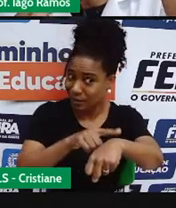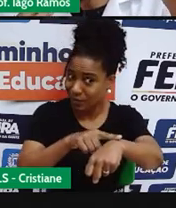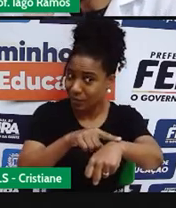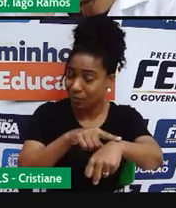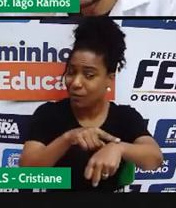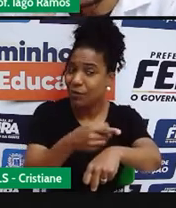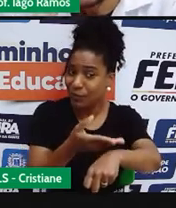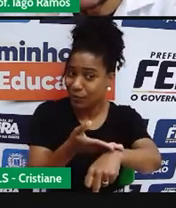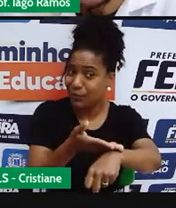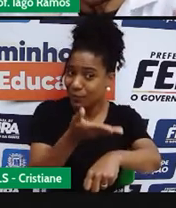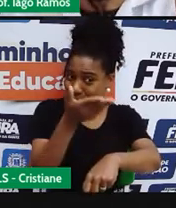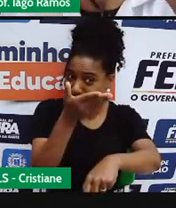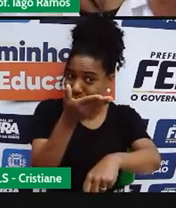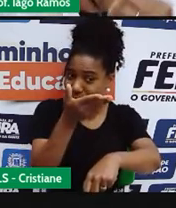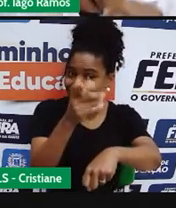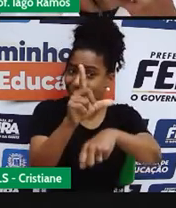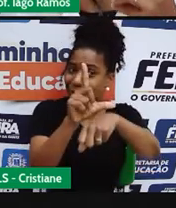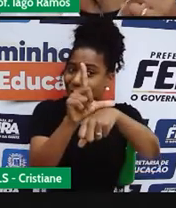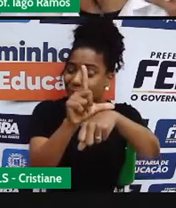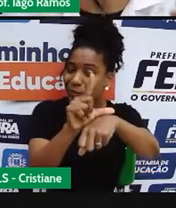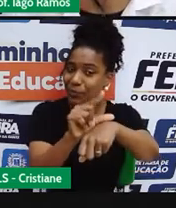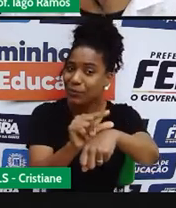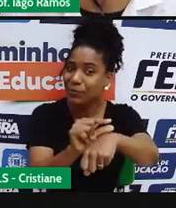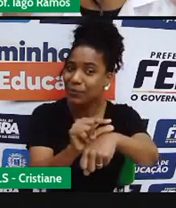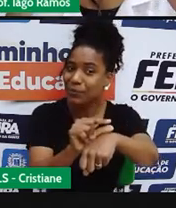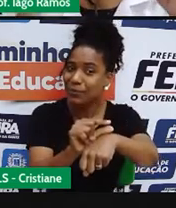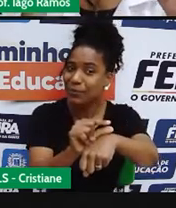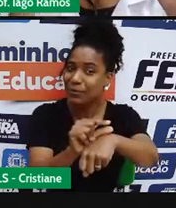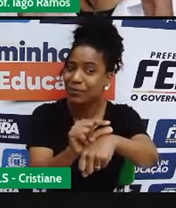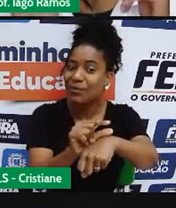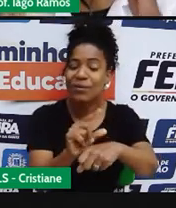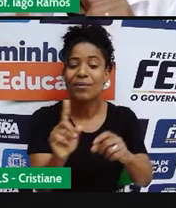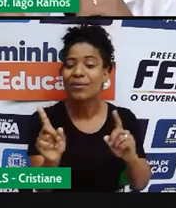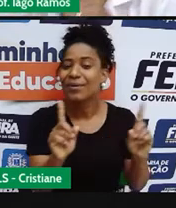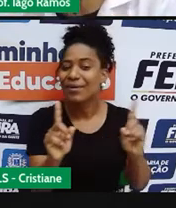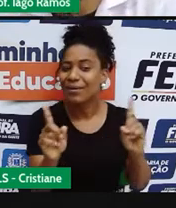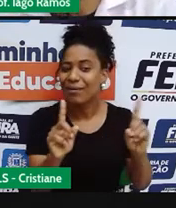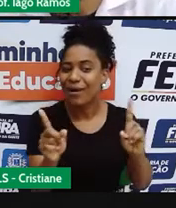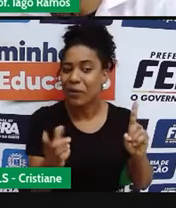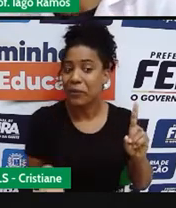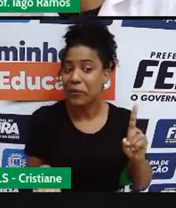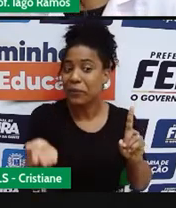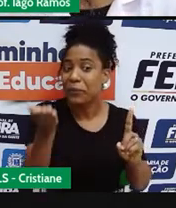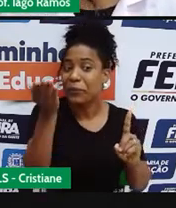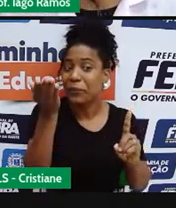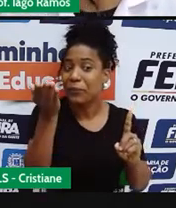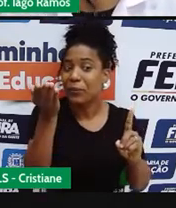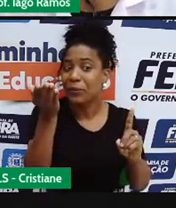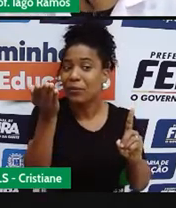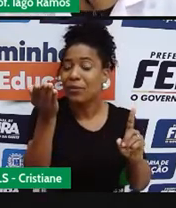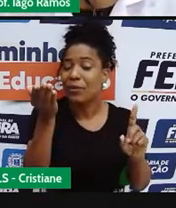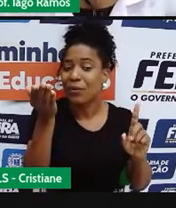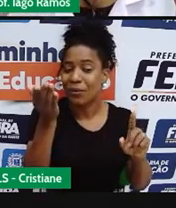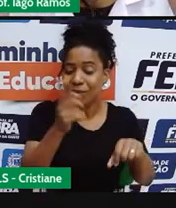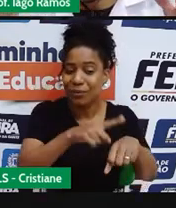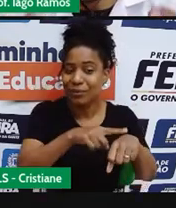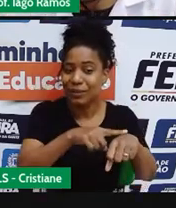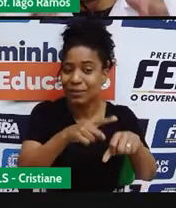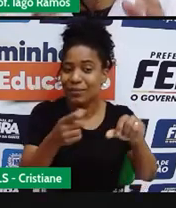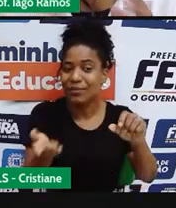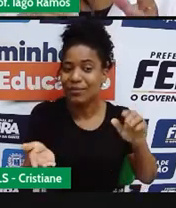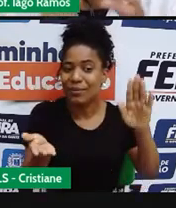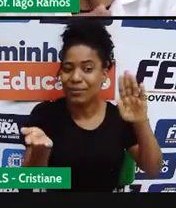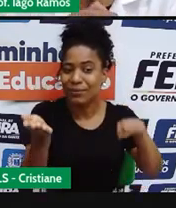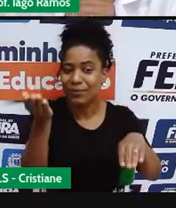aumentar ou esse tempo da viagem vai diminuir? Esse é o